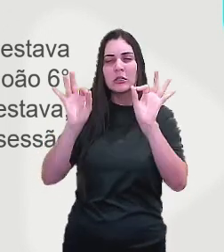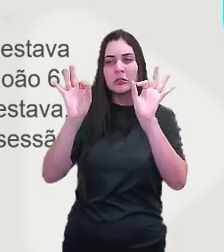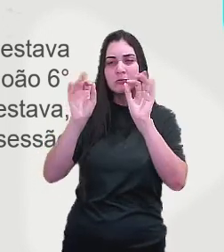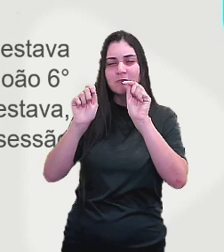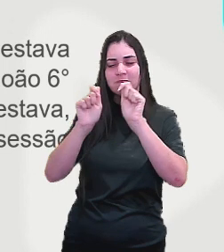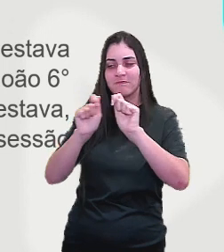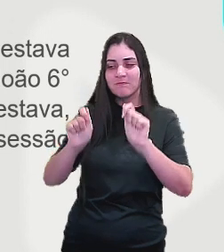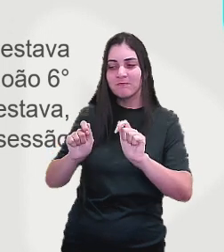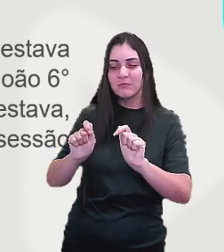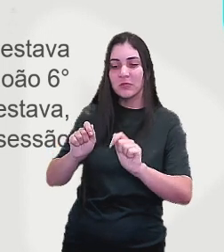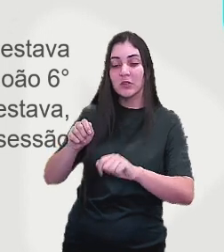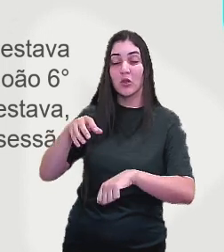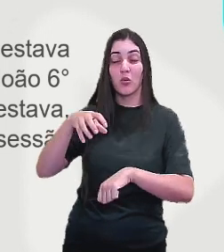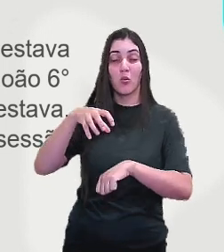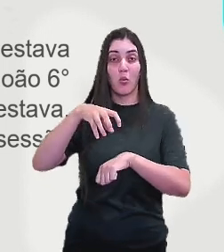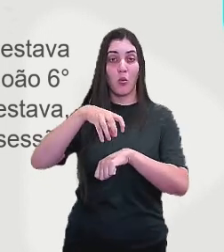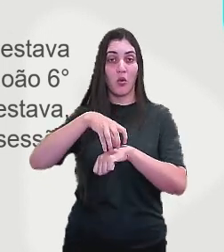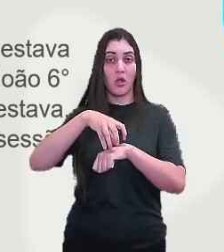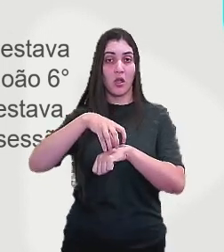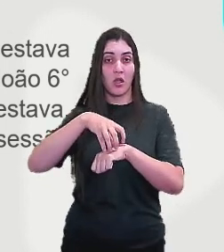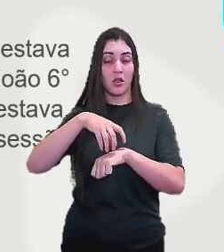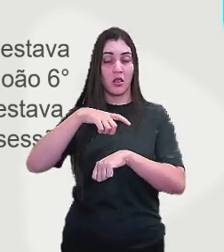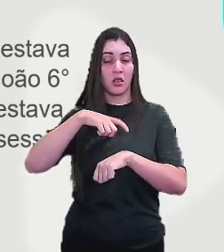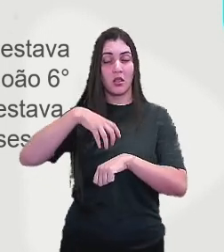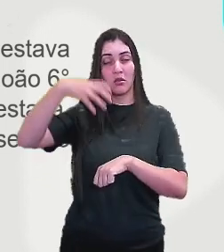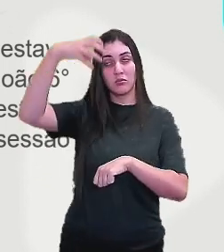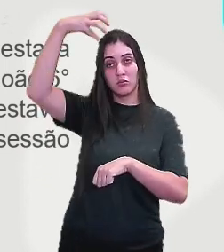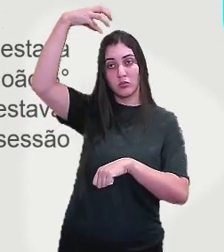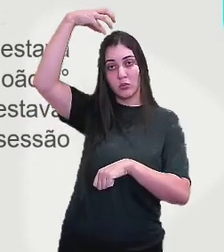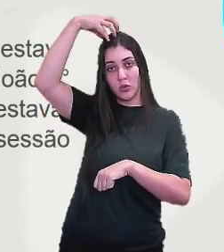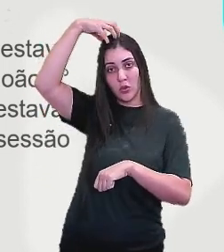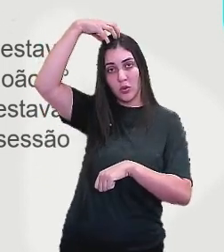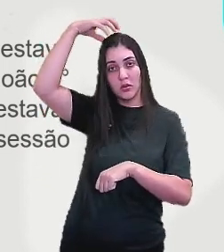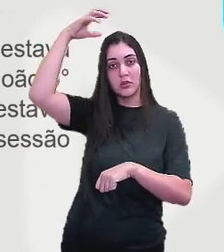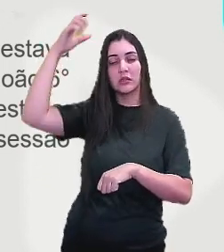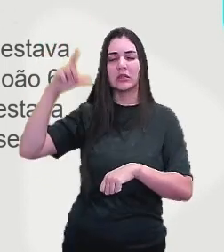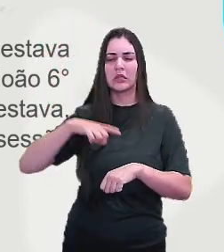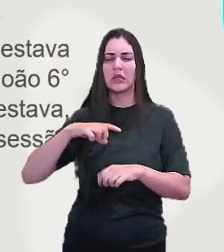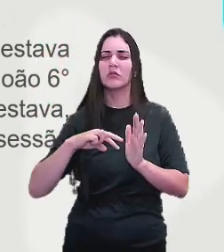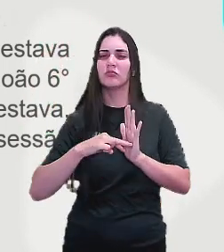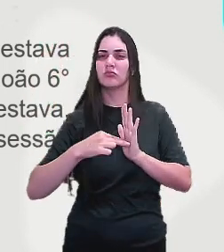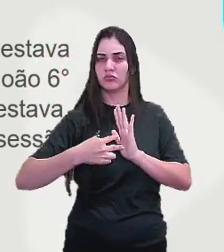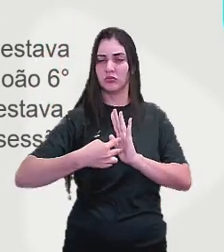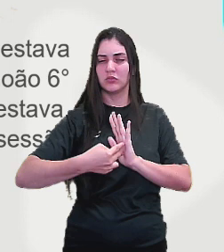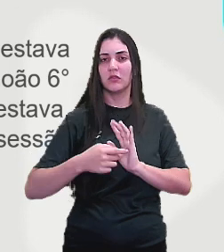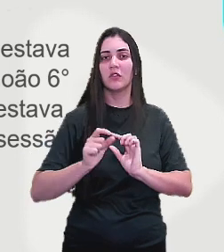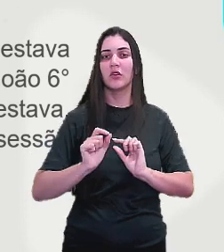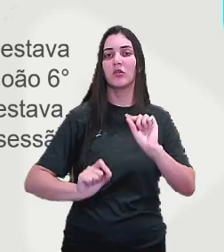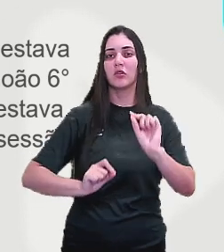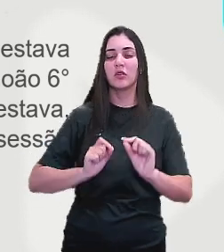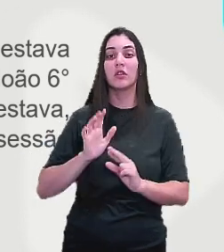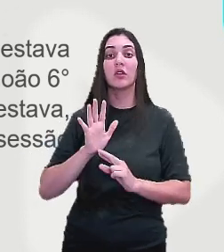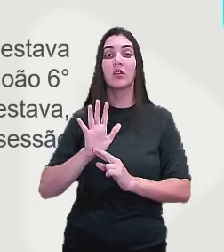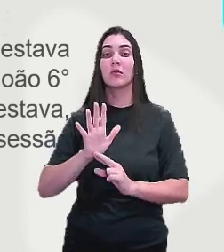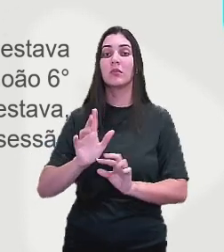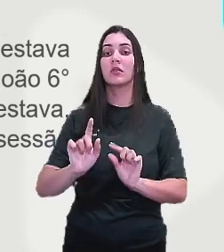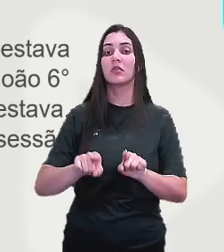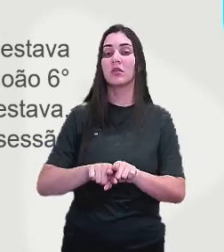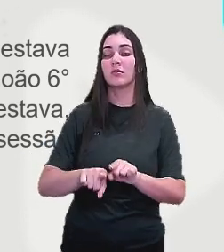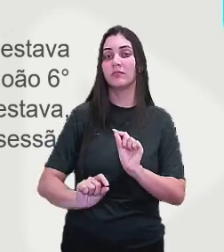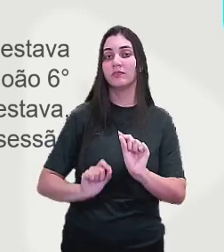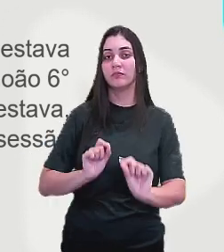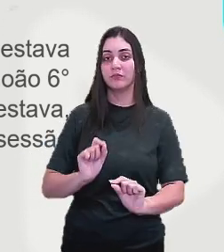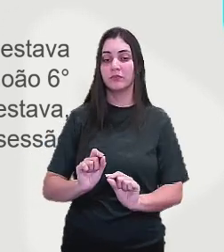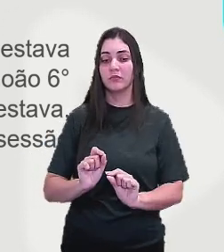reino, aí tem a coroa, a coroa tem esse simbolismo, e está representando também